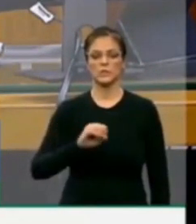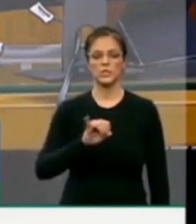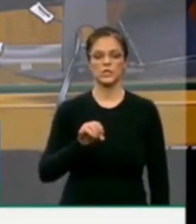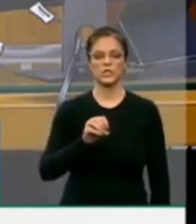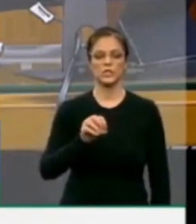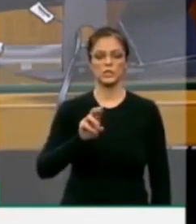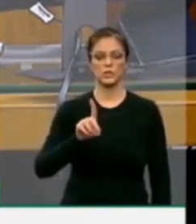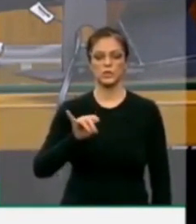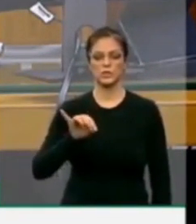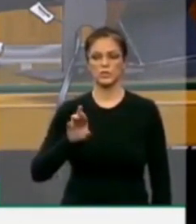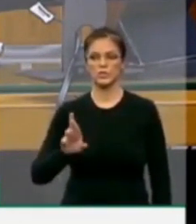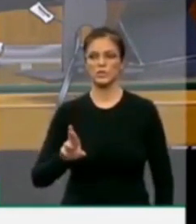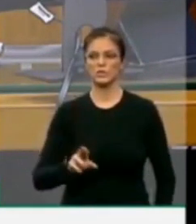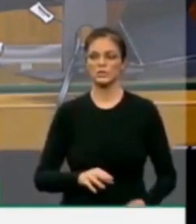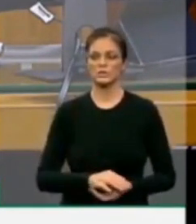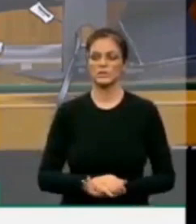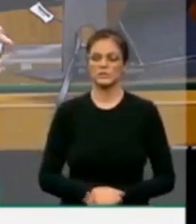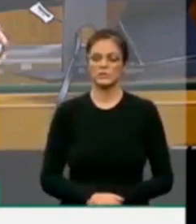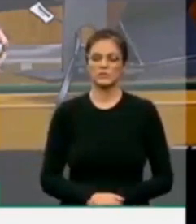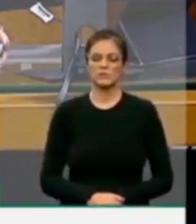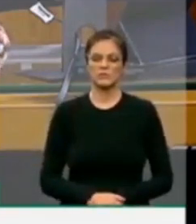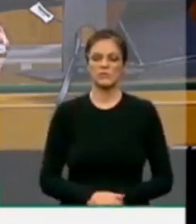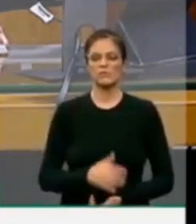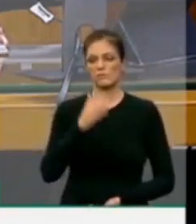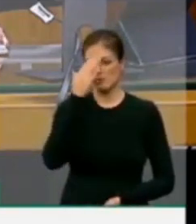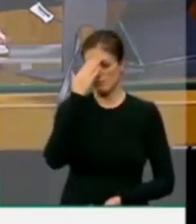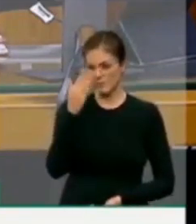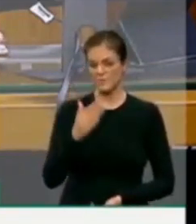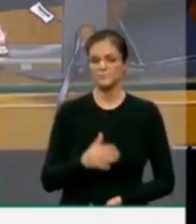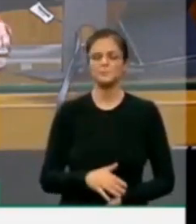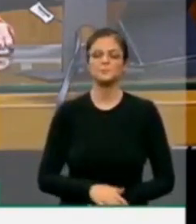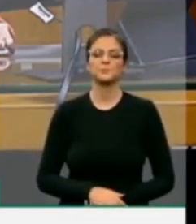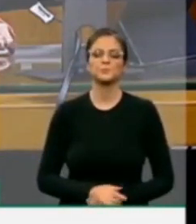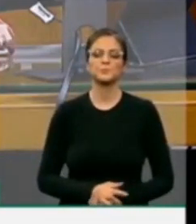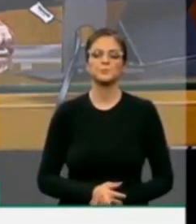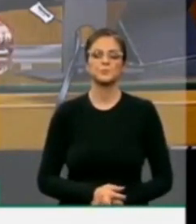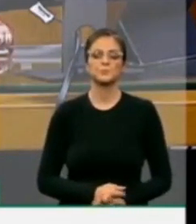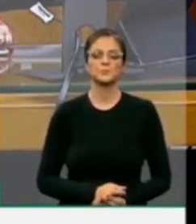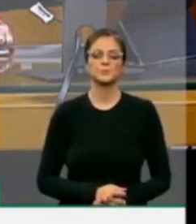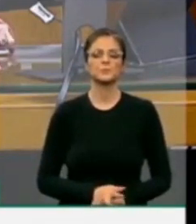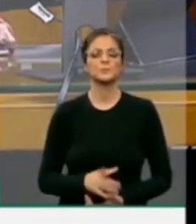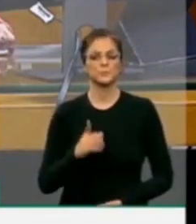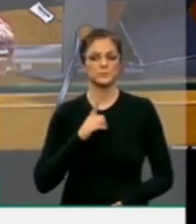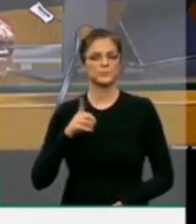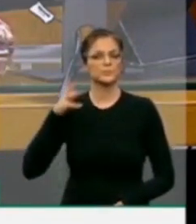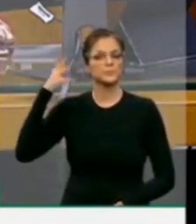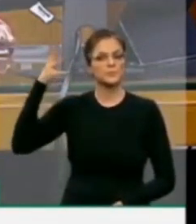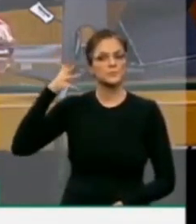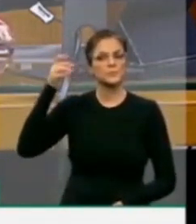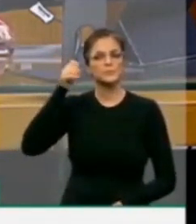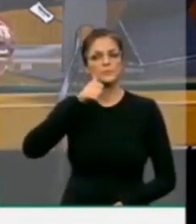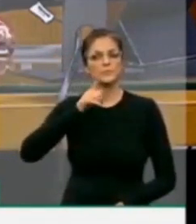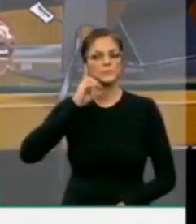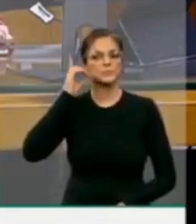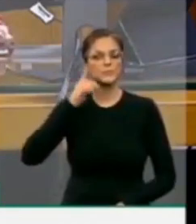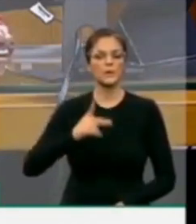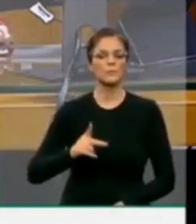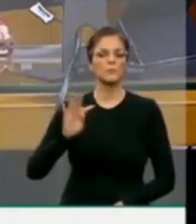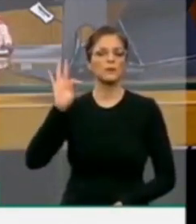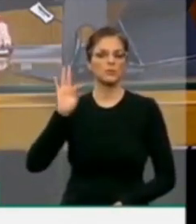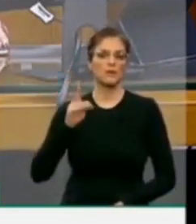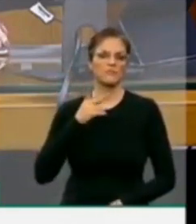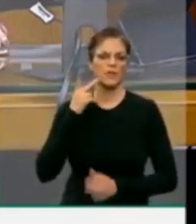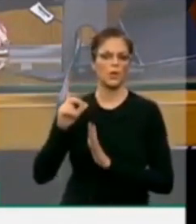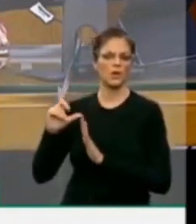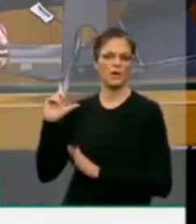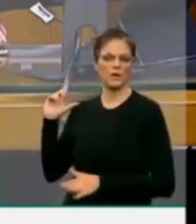presidente. Primeiramente, eu quero comentar aqui a fala de uma deputada do PT, que antecedeu aqui as nossas